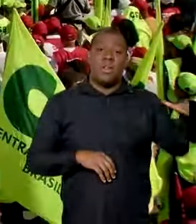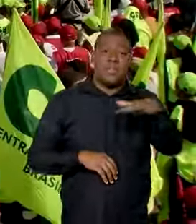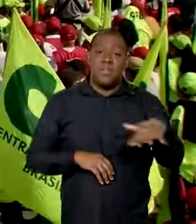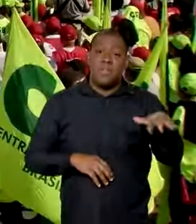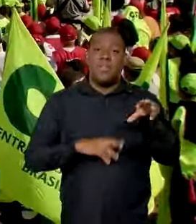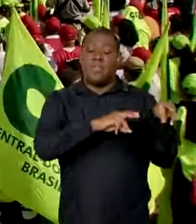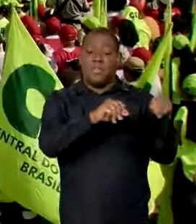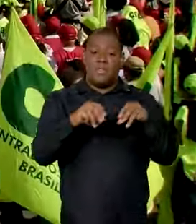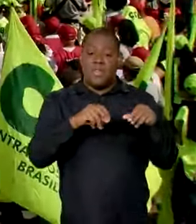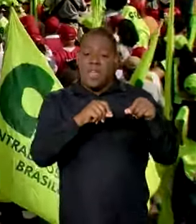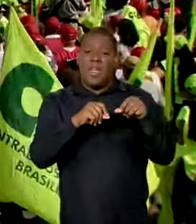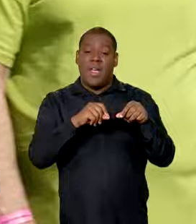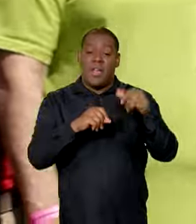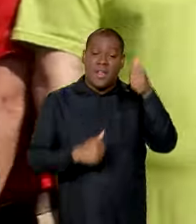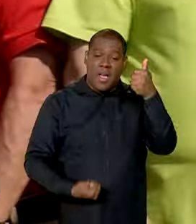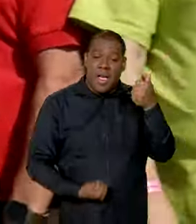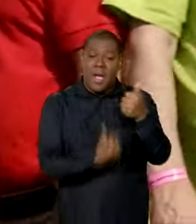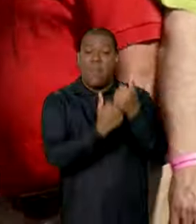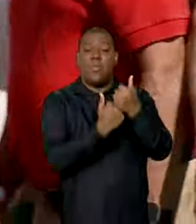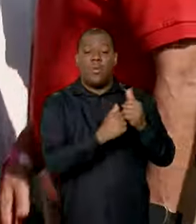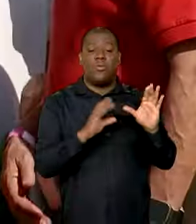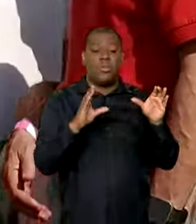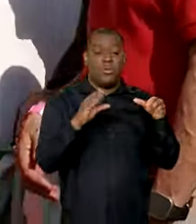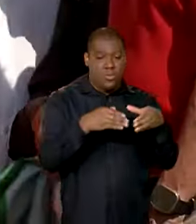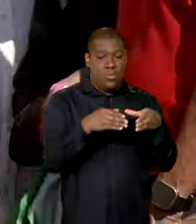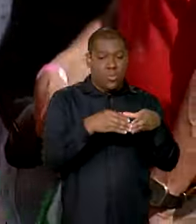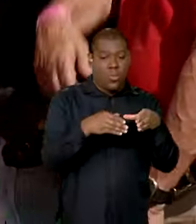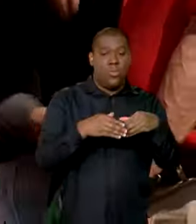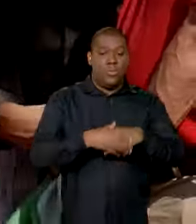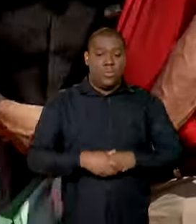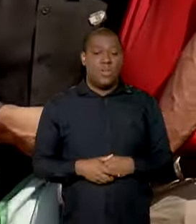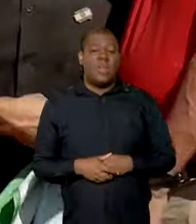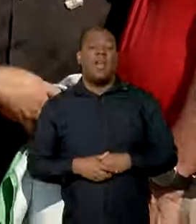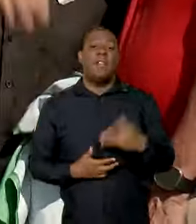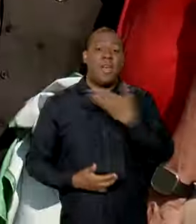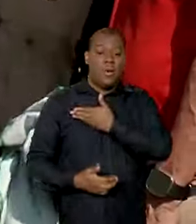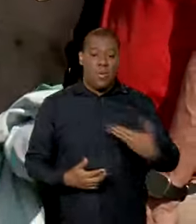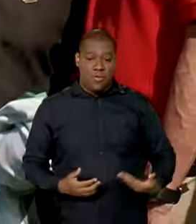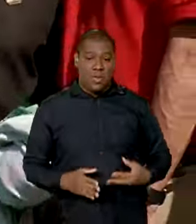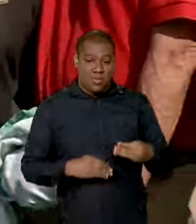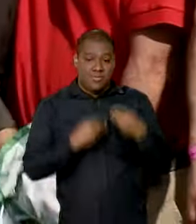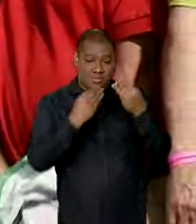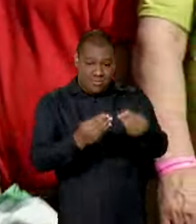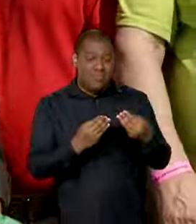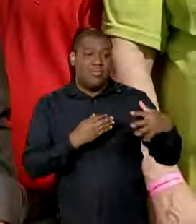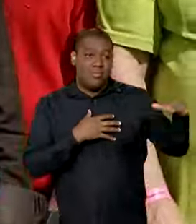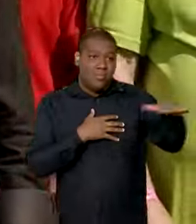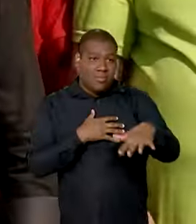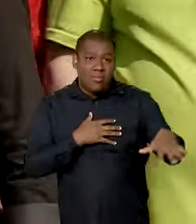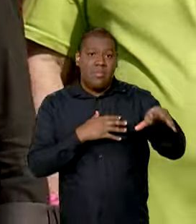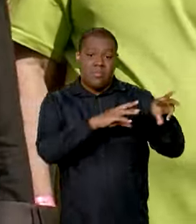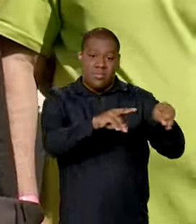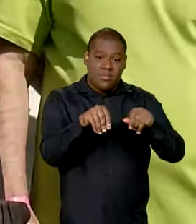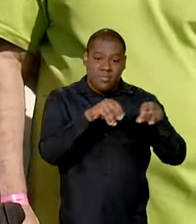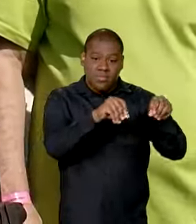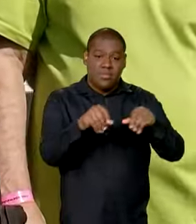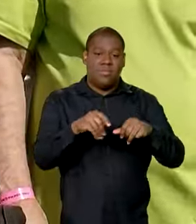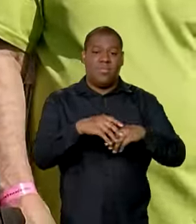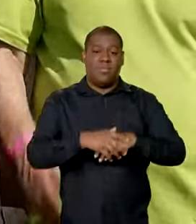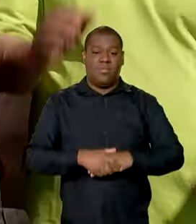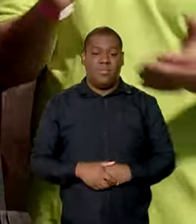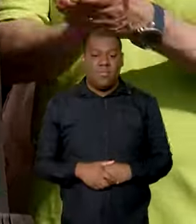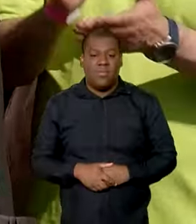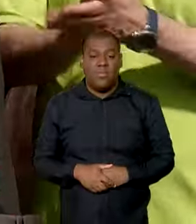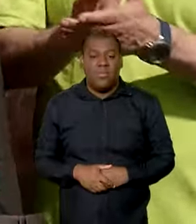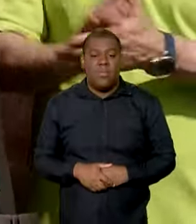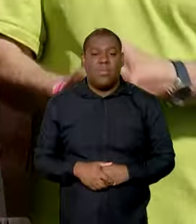terras por movimentos sociais, oferecendo áreas pré-determinadas pelo governo. Ele apresentou pela primeira vez a meu